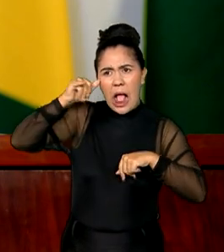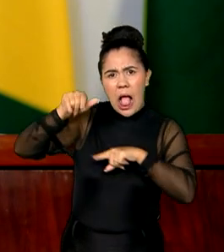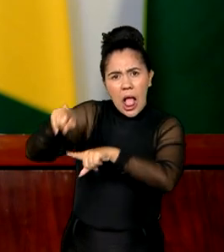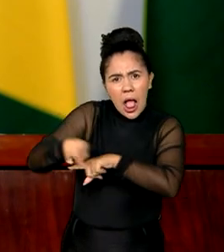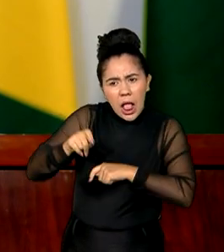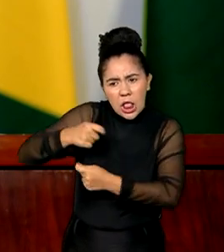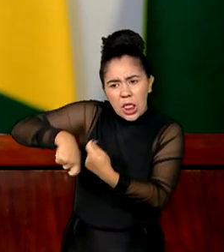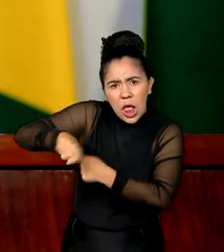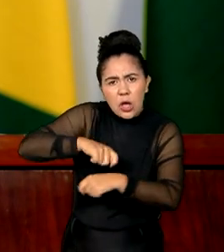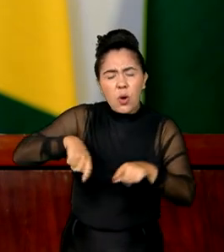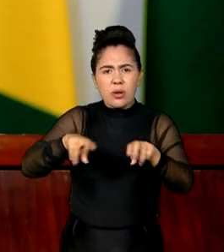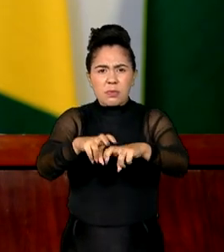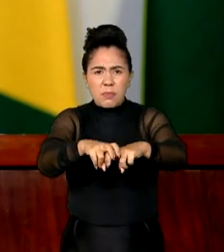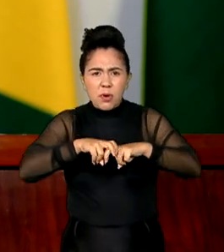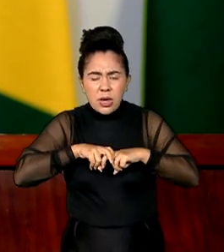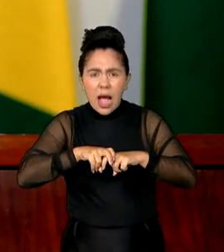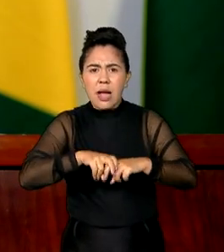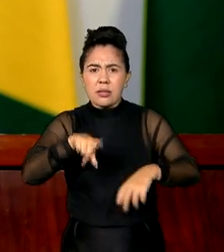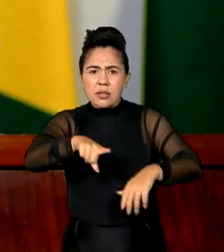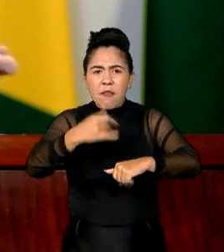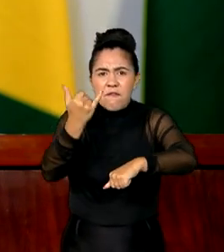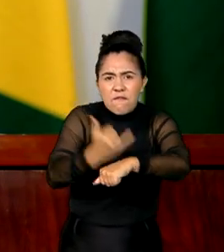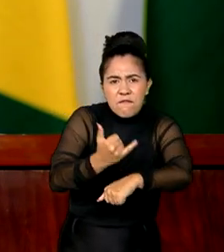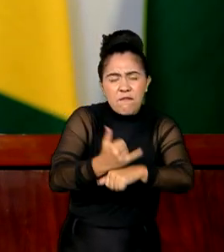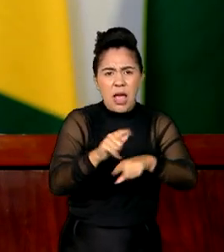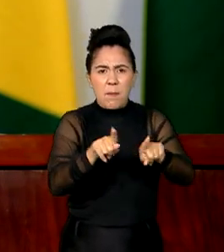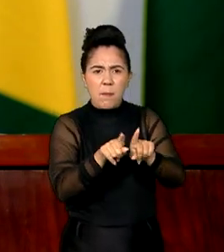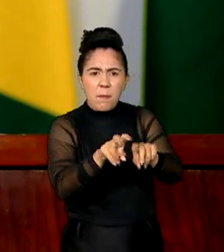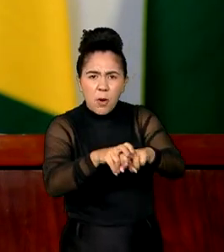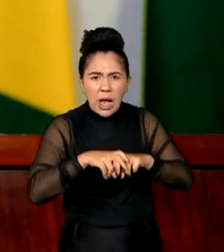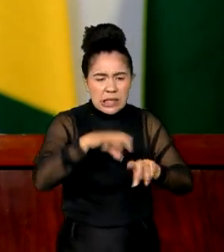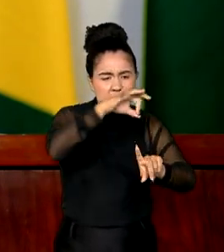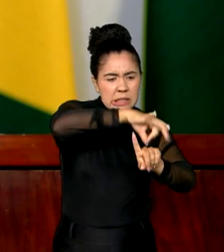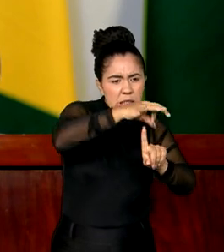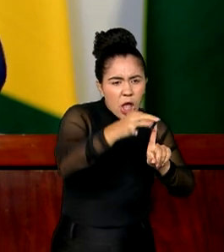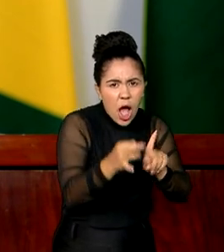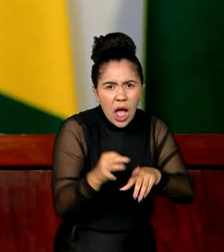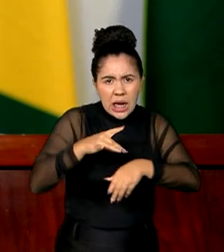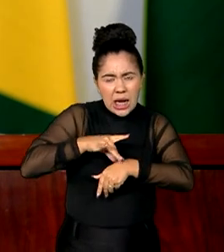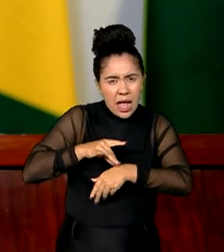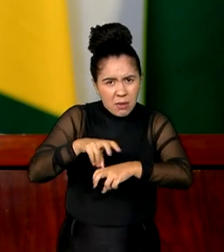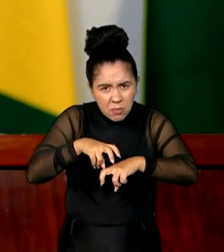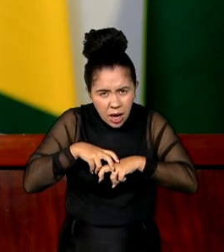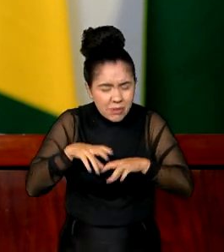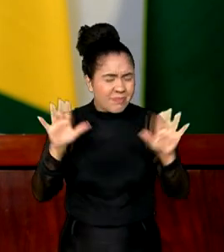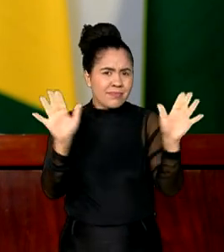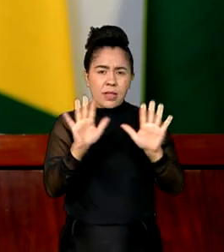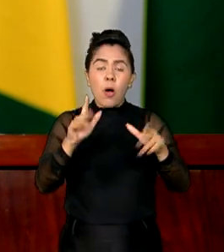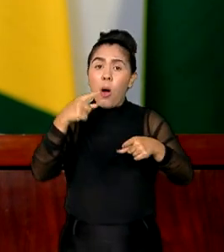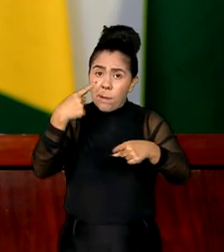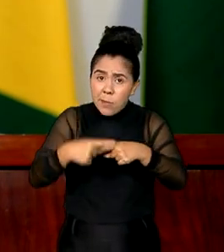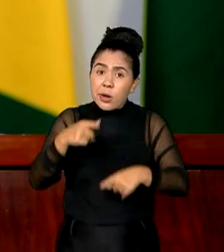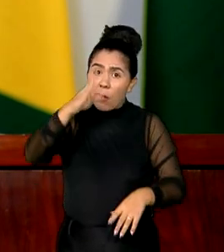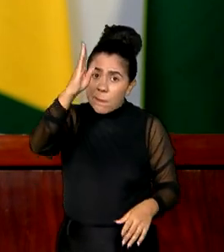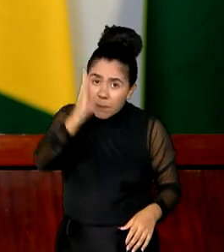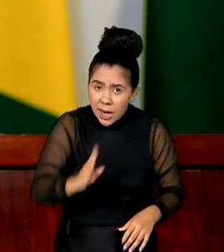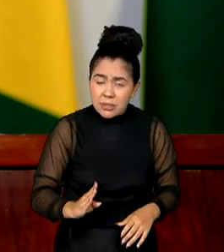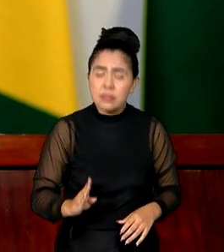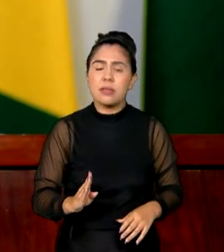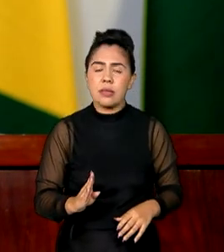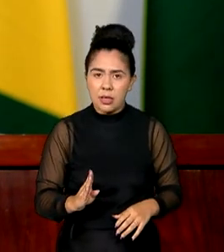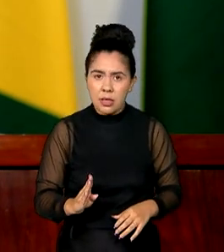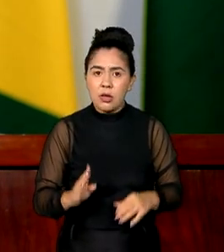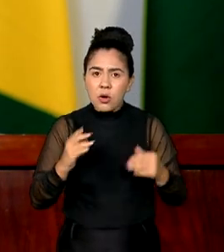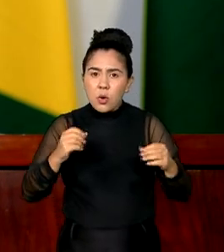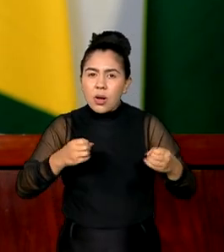do minério de ferro, não é só por causa da soja, não é só por causa da carne. É porque o Brasil, em se tratando de